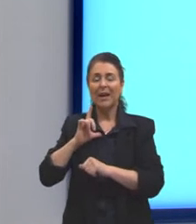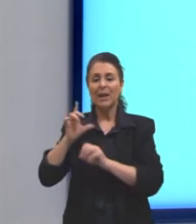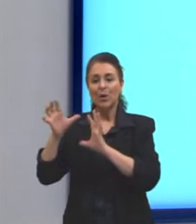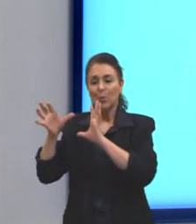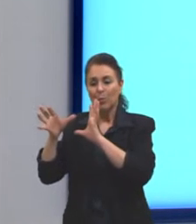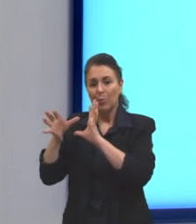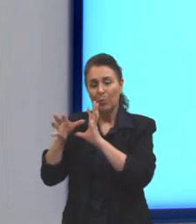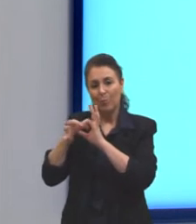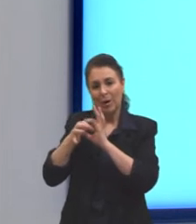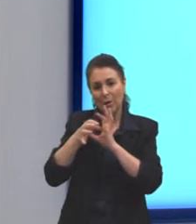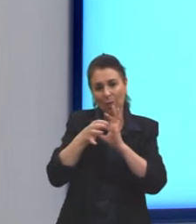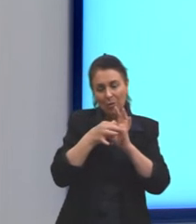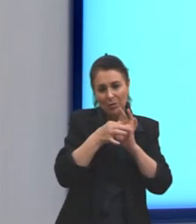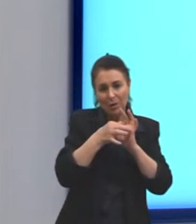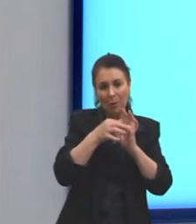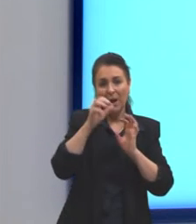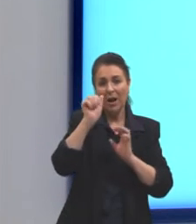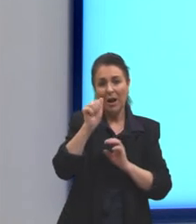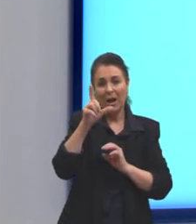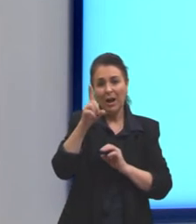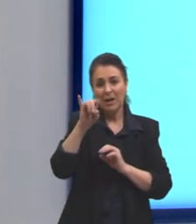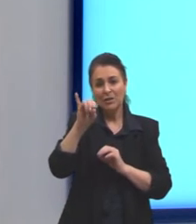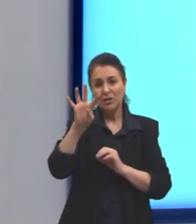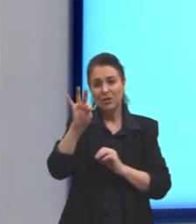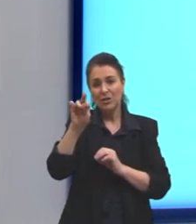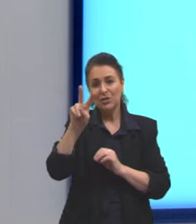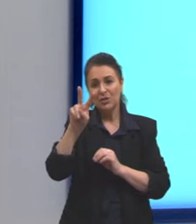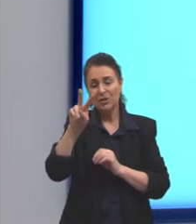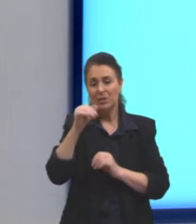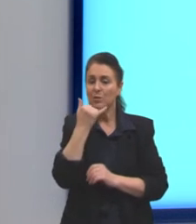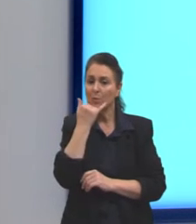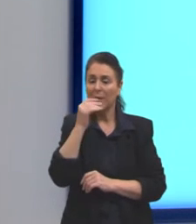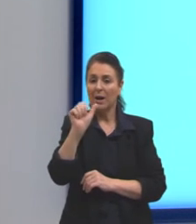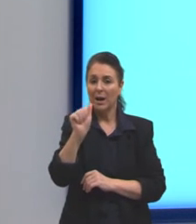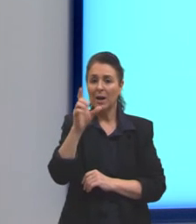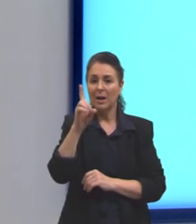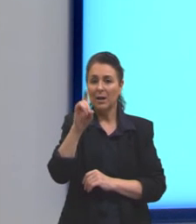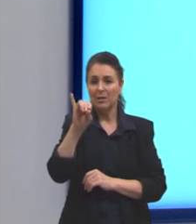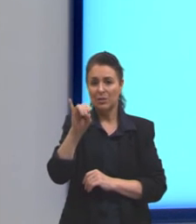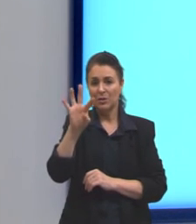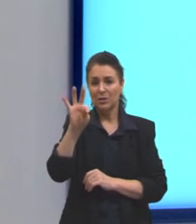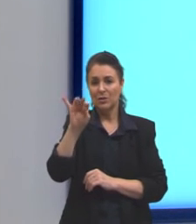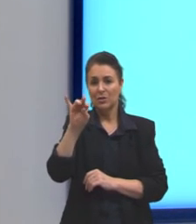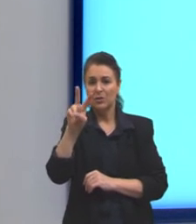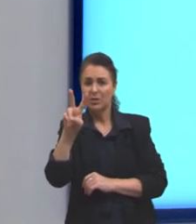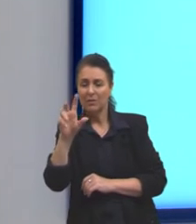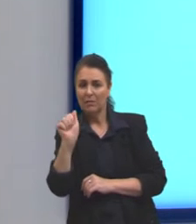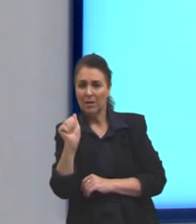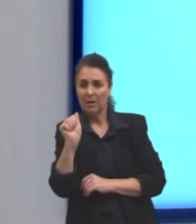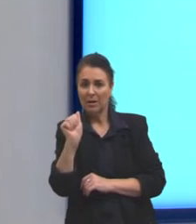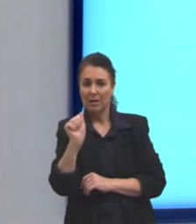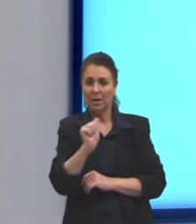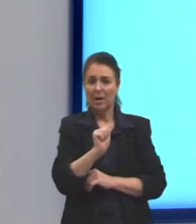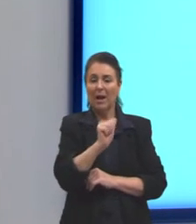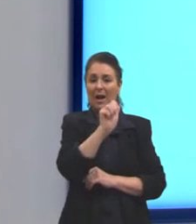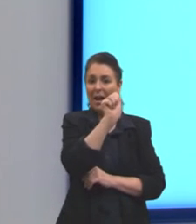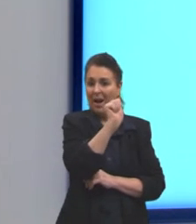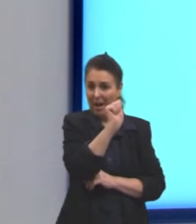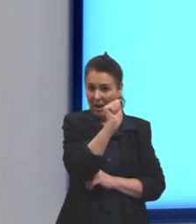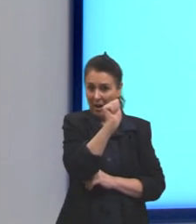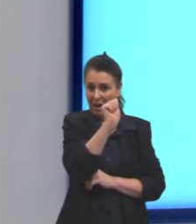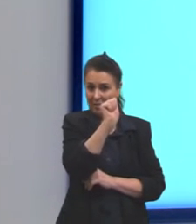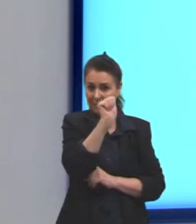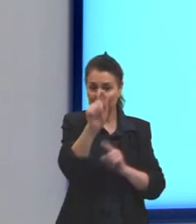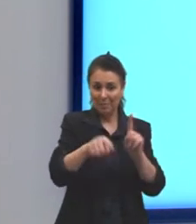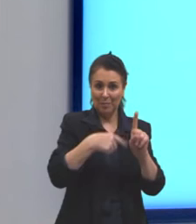aditiva, ou seja, eu tenho uma ideia A, mude para TIM e eu adiciono